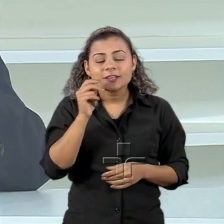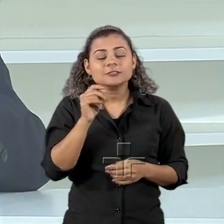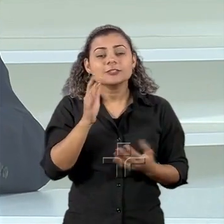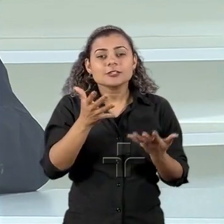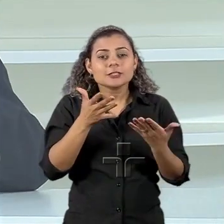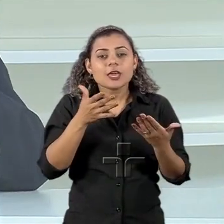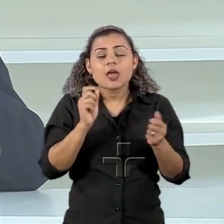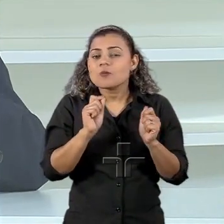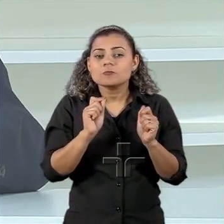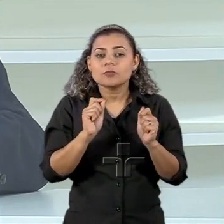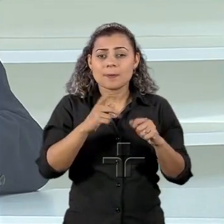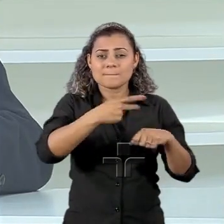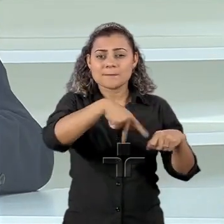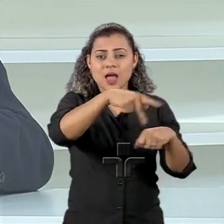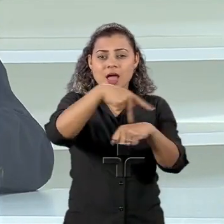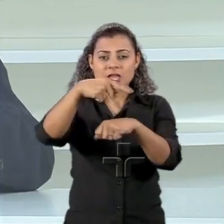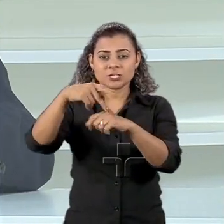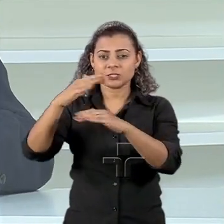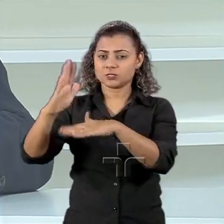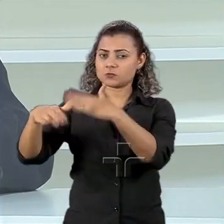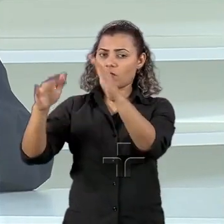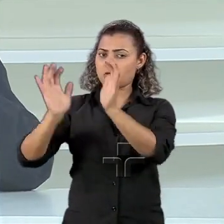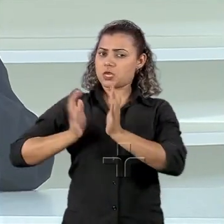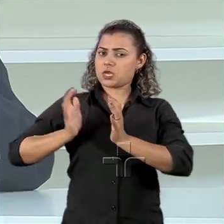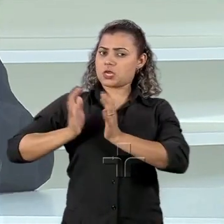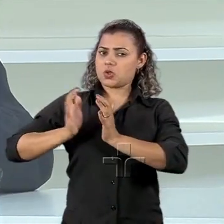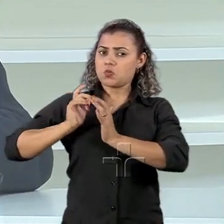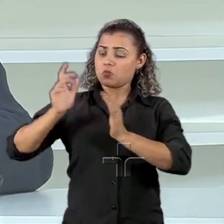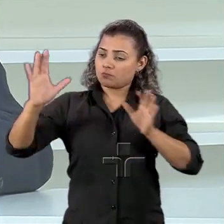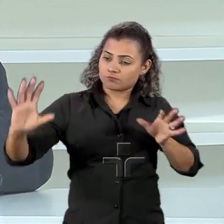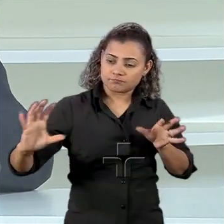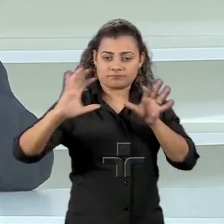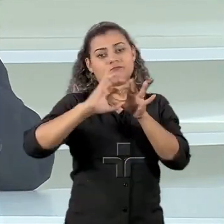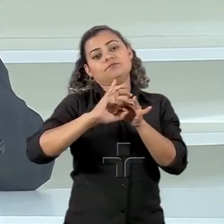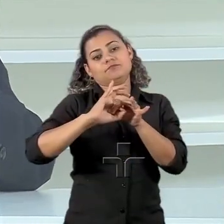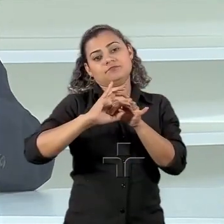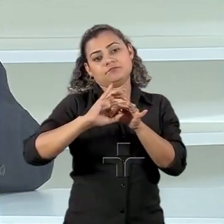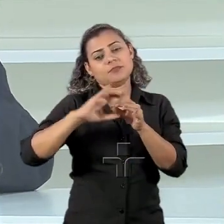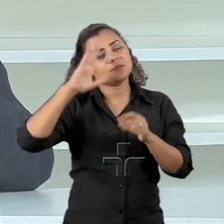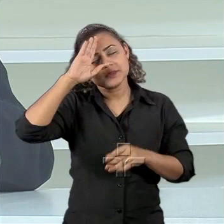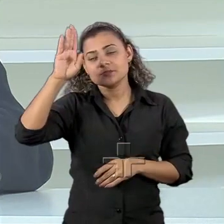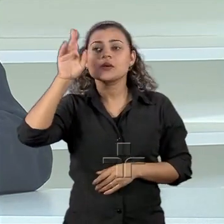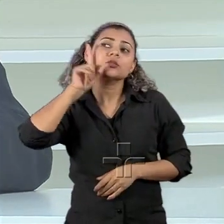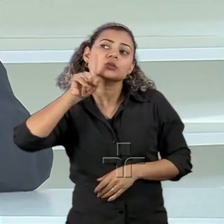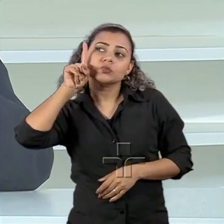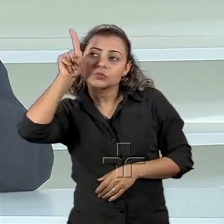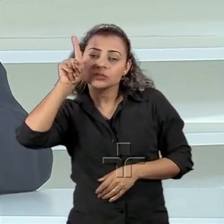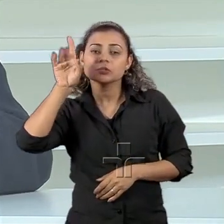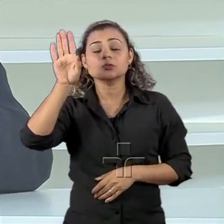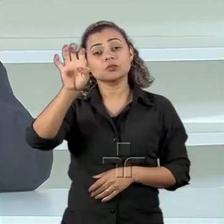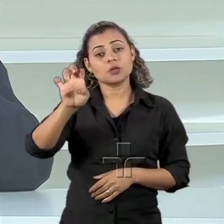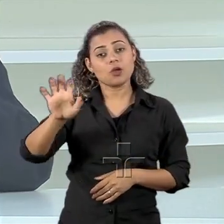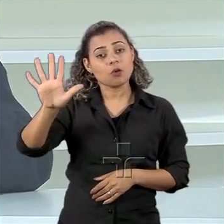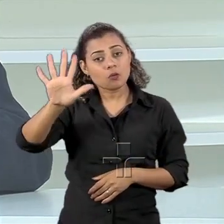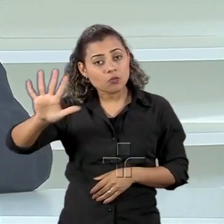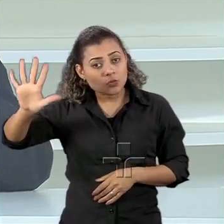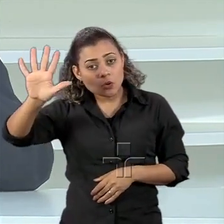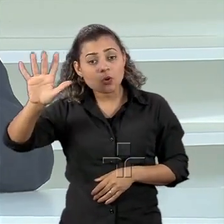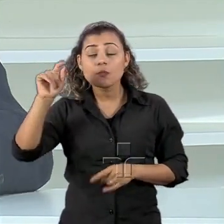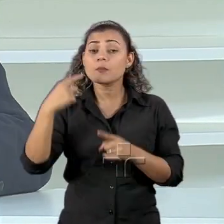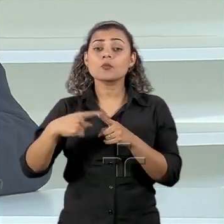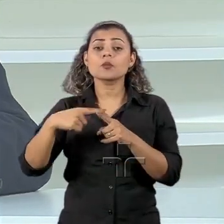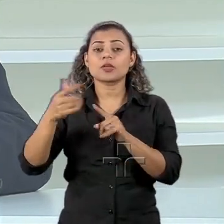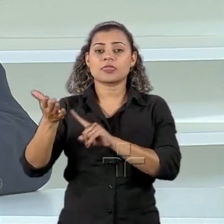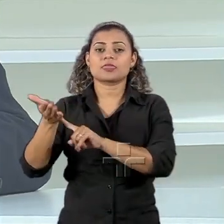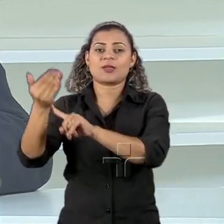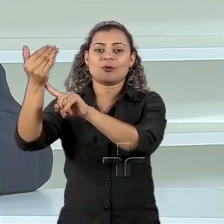com os países desenvolvidos, sobretudo os Estados Unidos e a Europa, por causa do componente de inovação e de